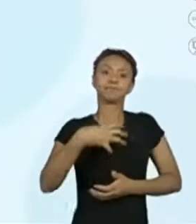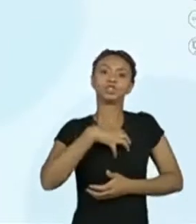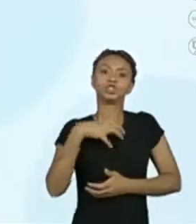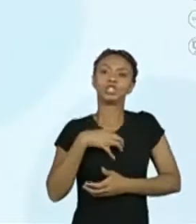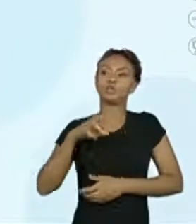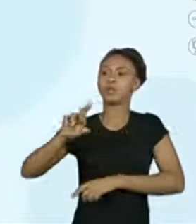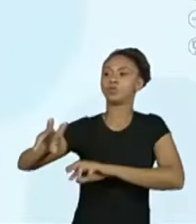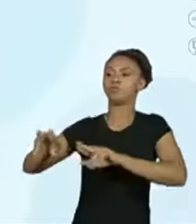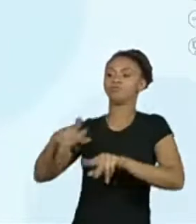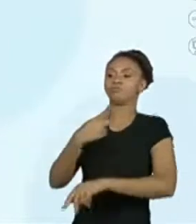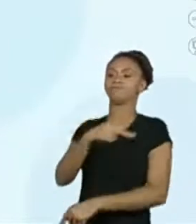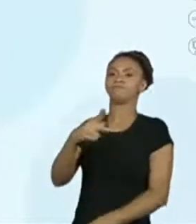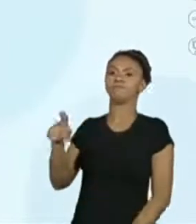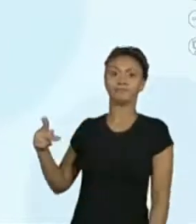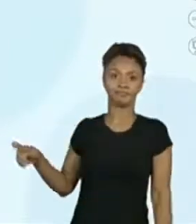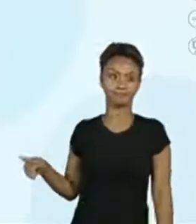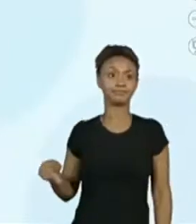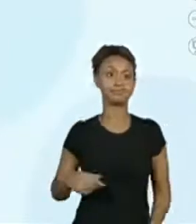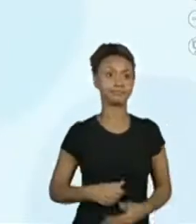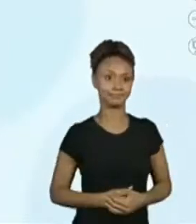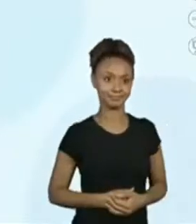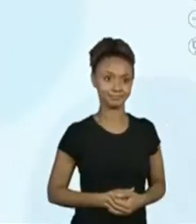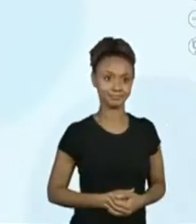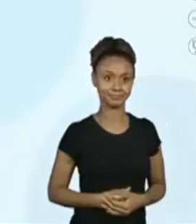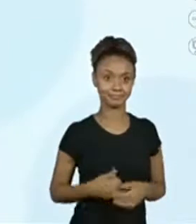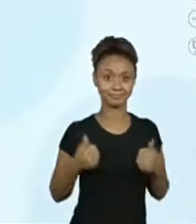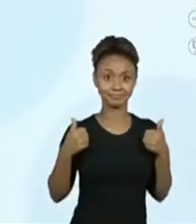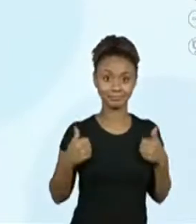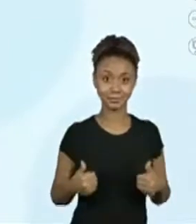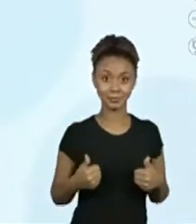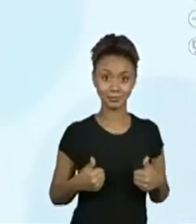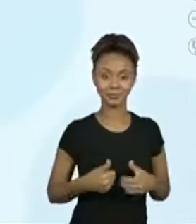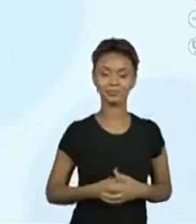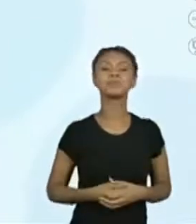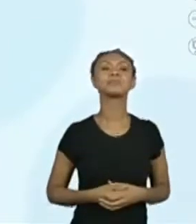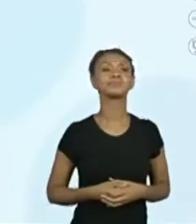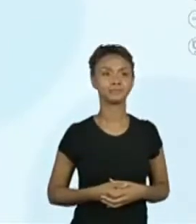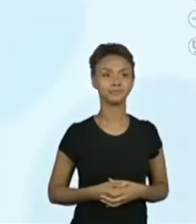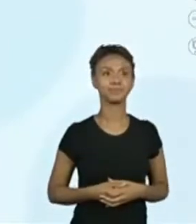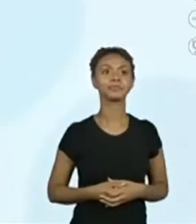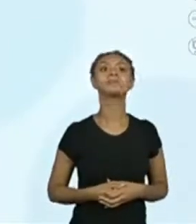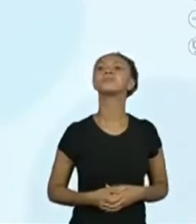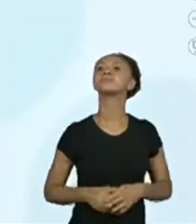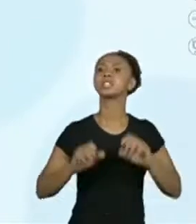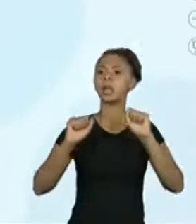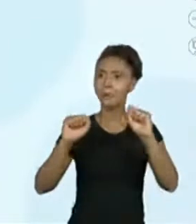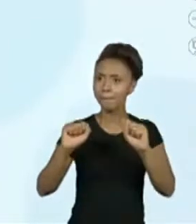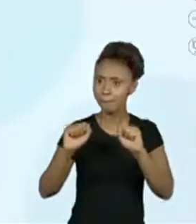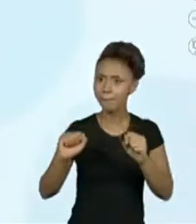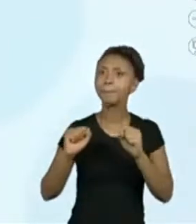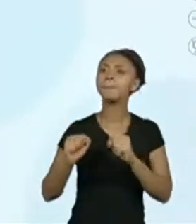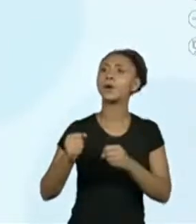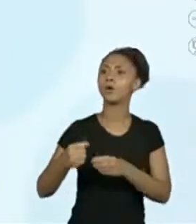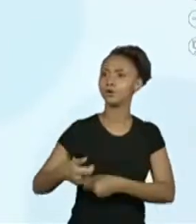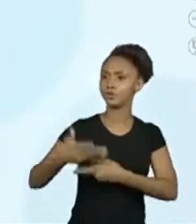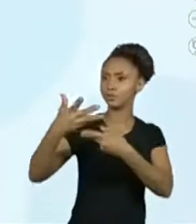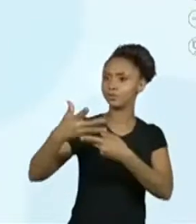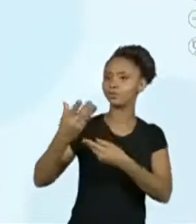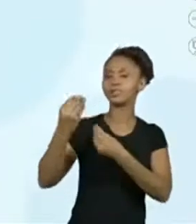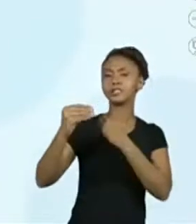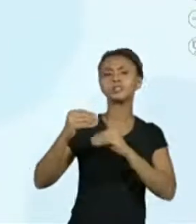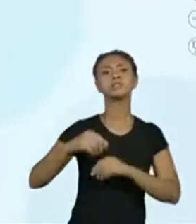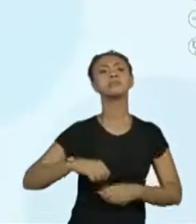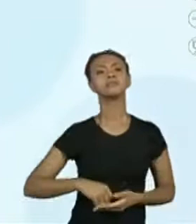Dividida. Perfeito. Resposta pessoal, vocês podem registrar aquela que